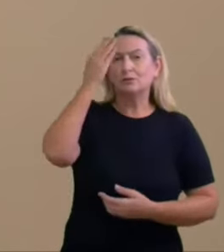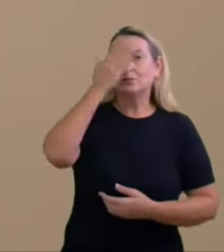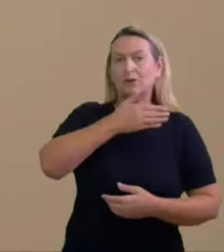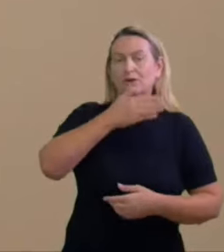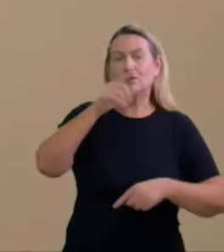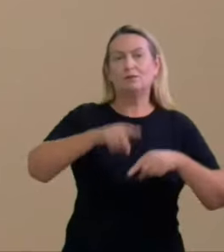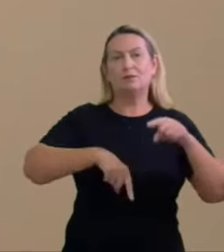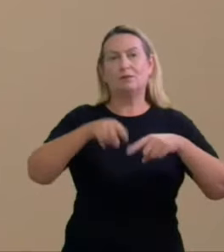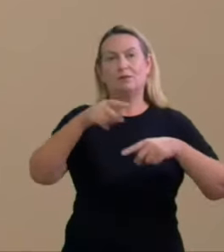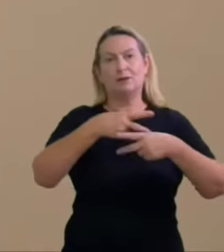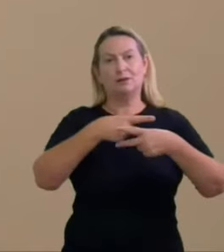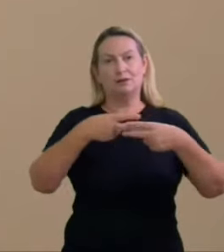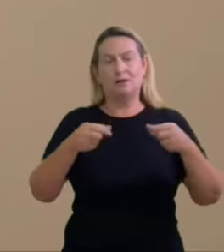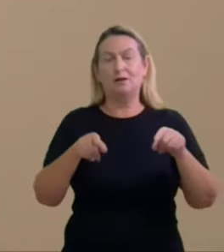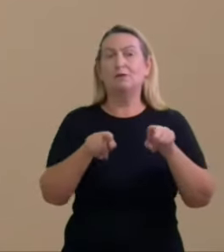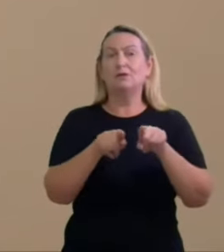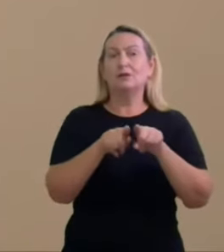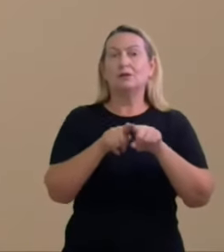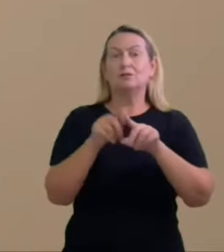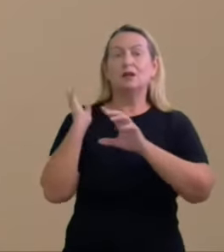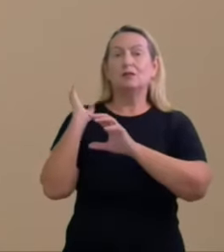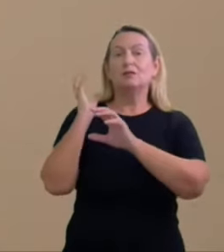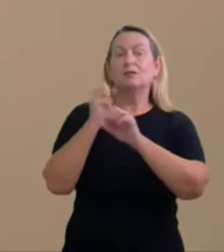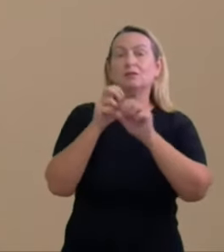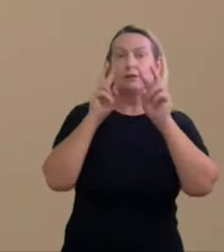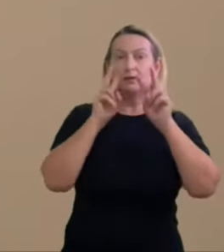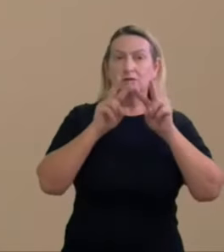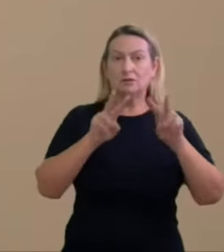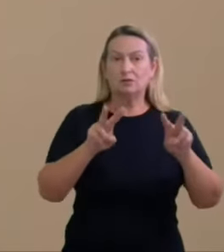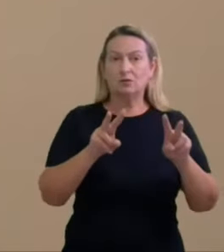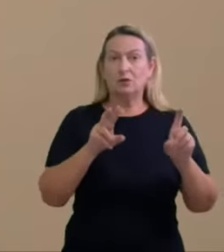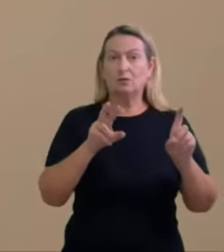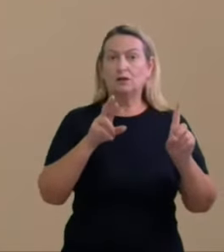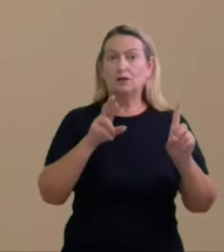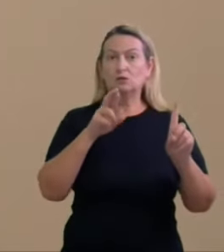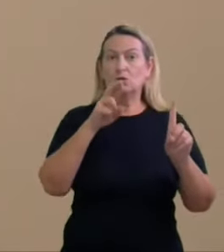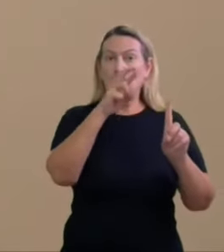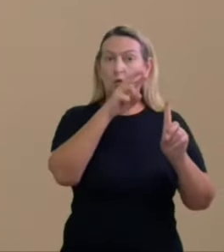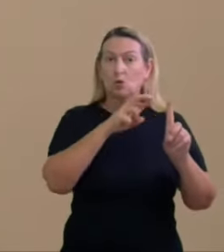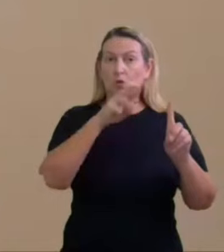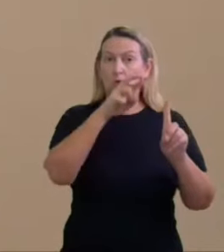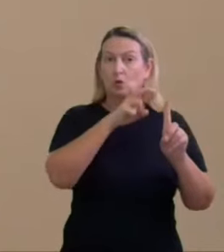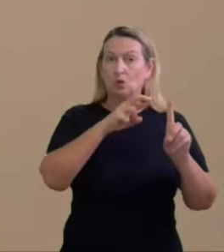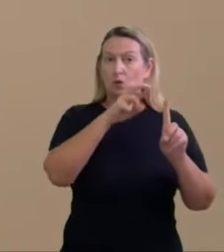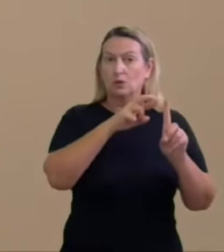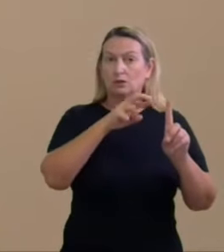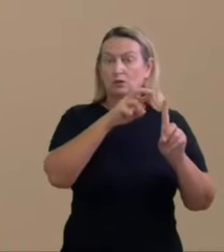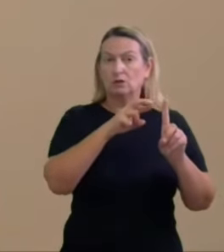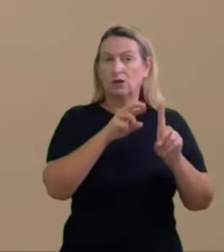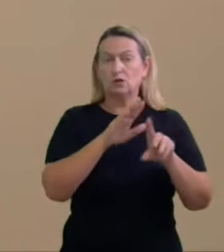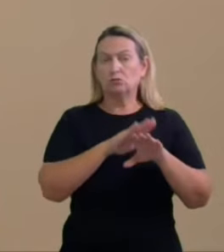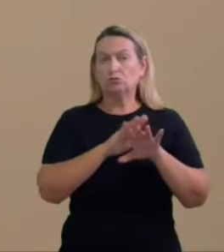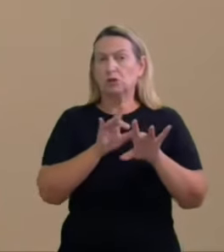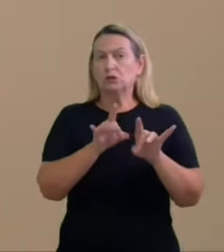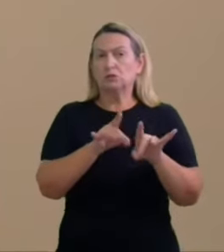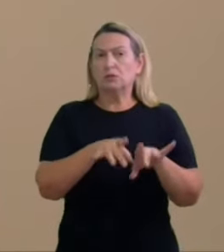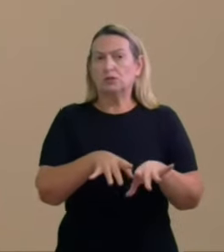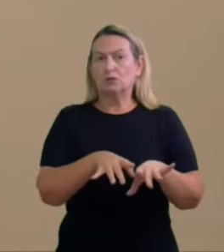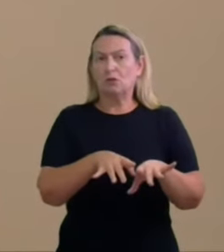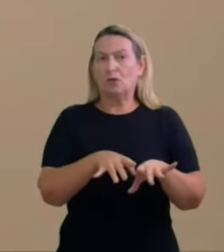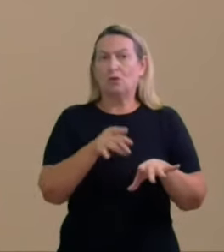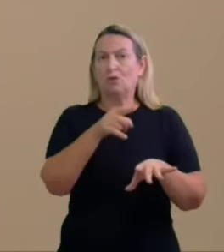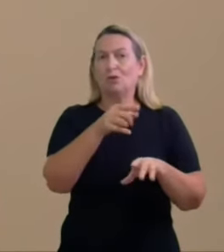prova testemunhal mas o investigante dispensou ouvida a oitiva do empresário lá da